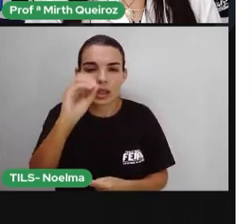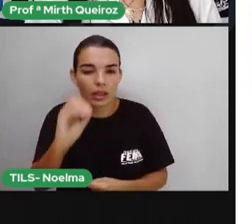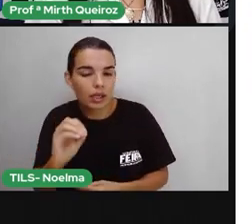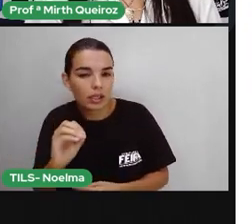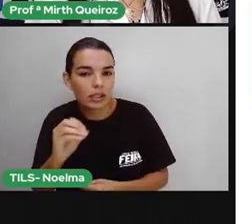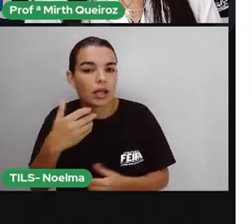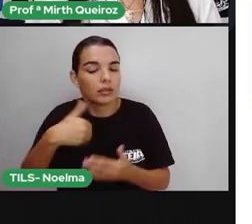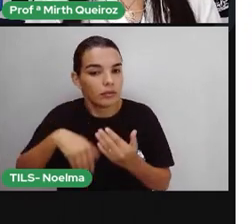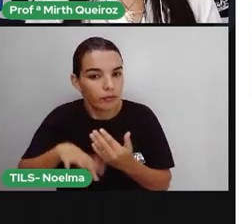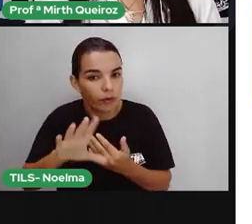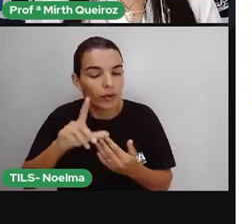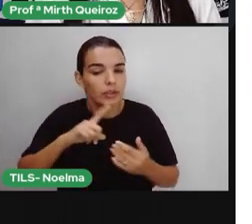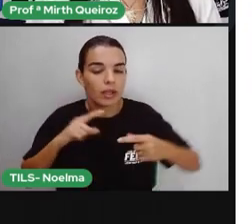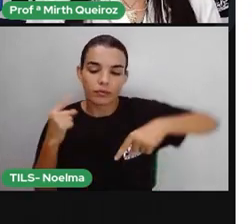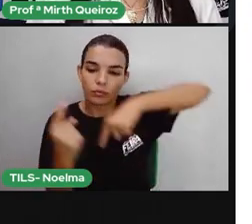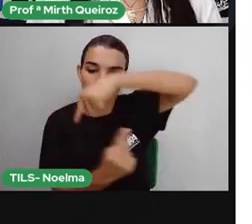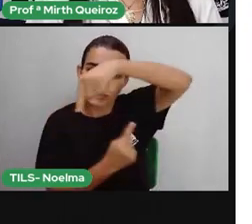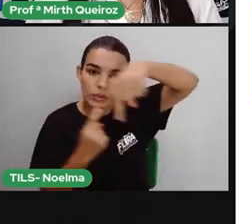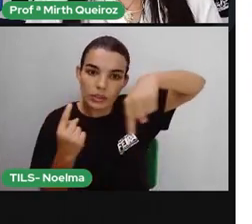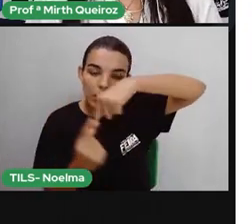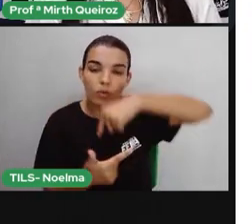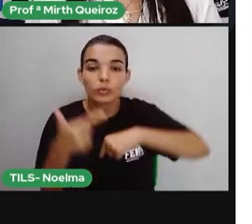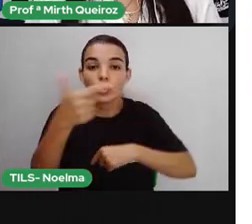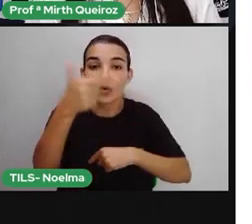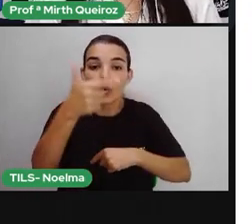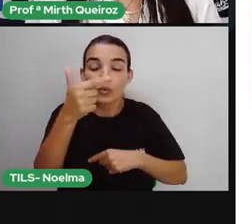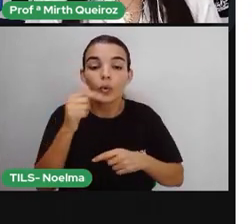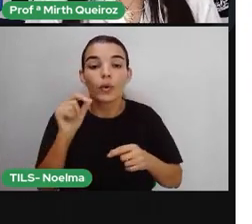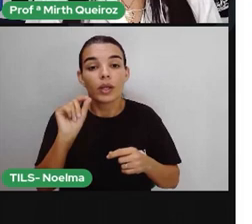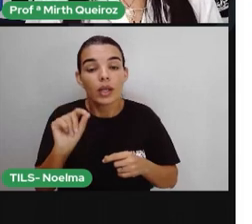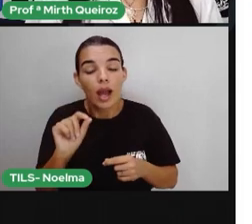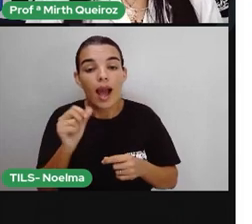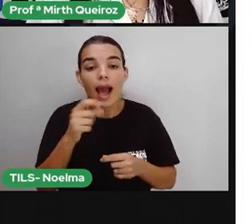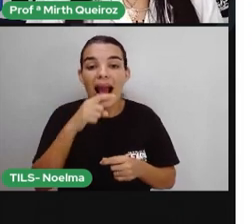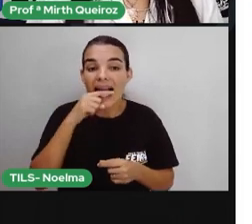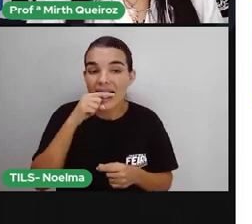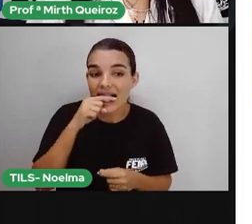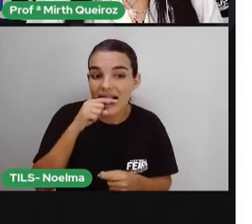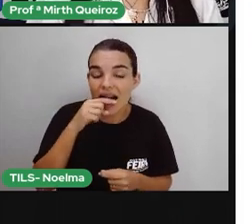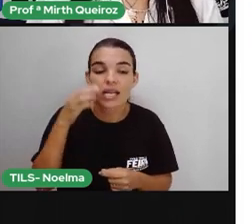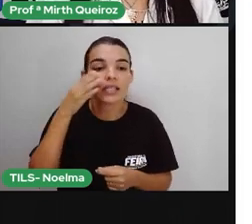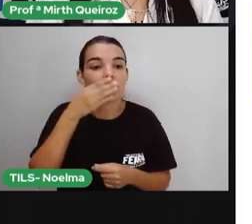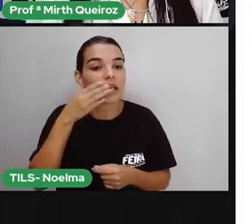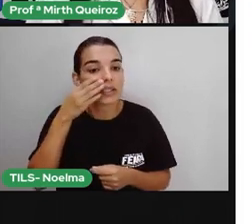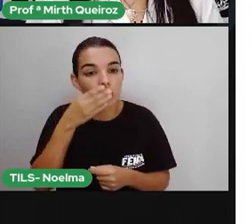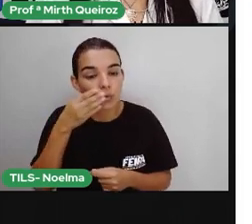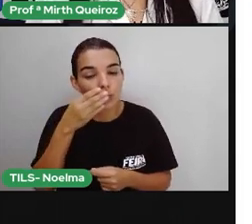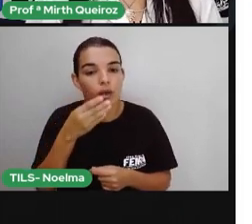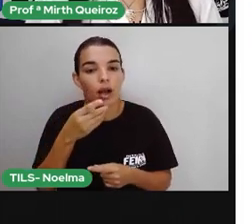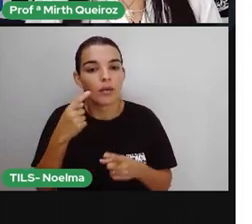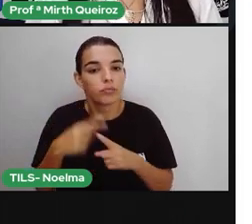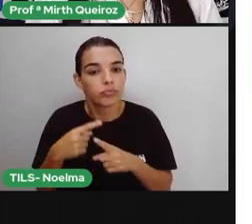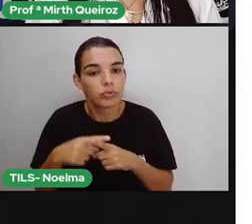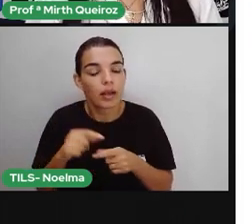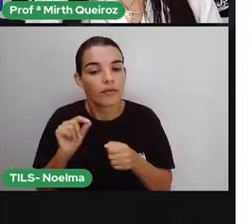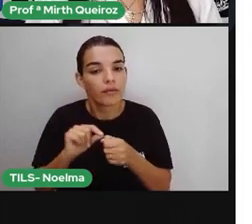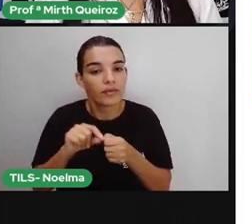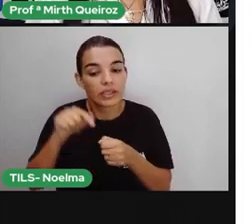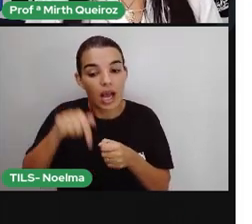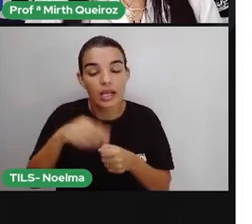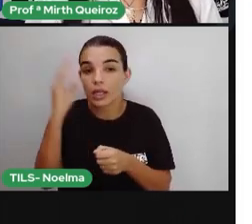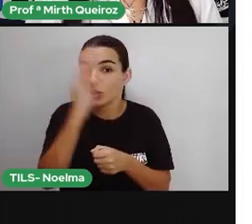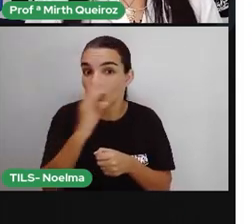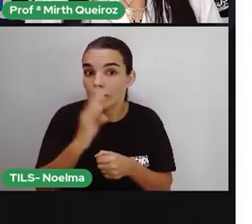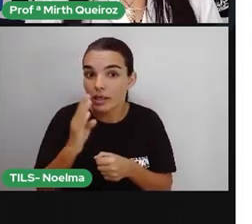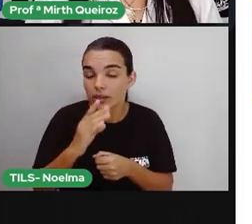tivemos o segundo ciclo econômico, que foi o ciclo da cana-de-açúcar. A cana-de-açúcar, ela começou a ser produzida no